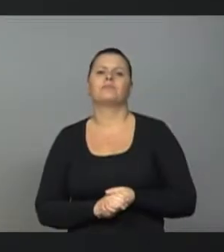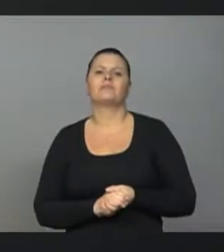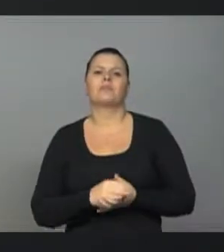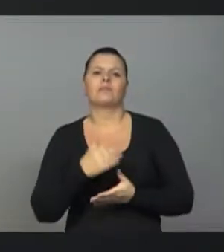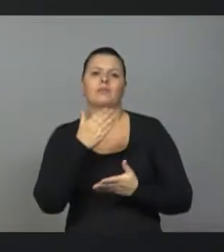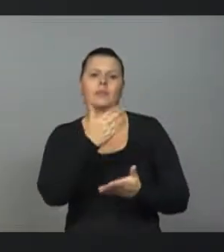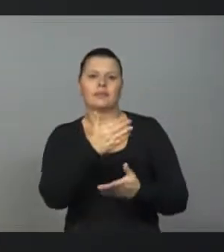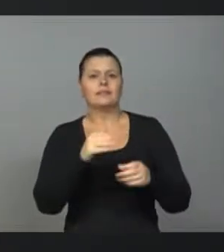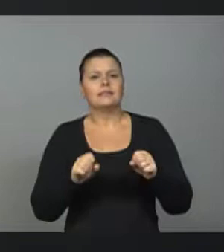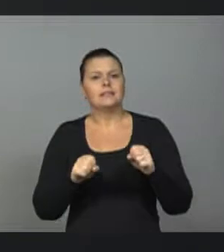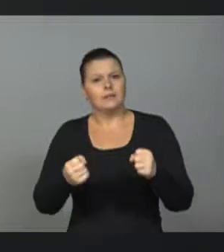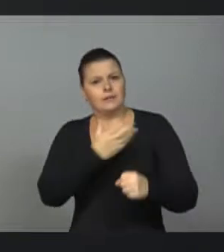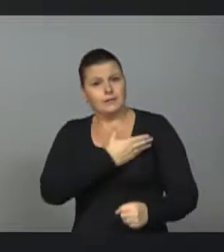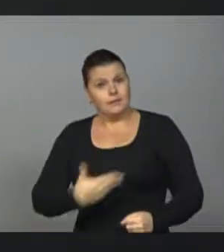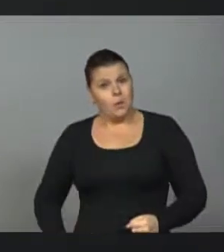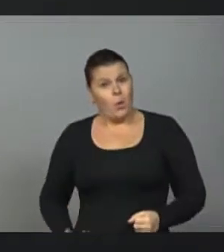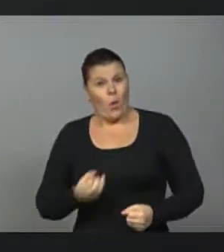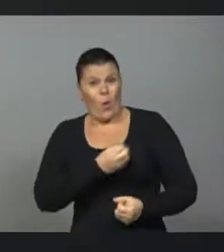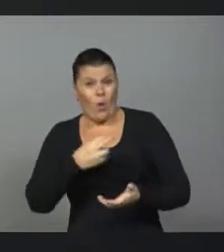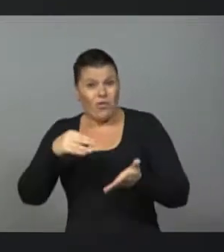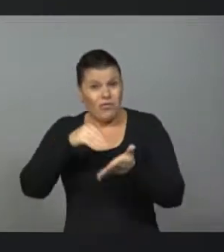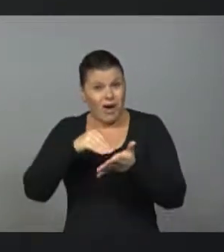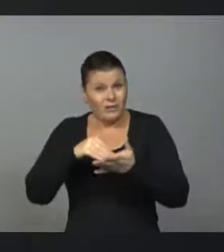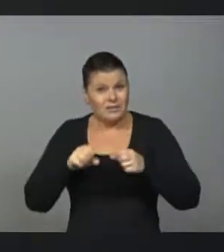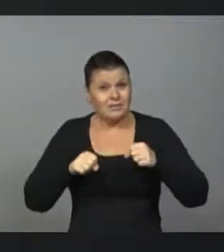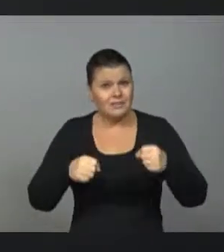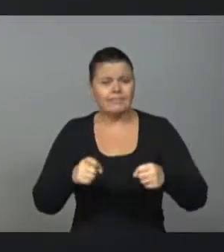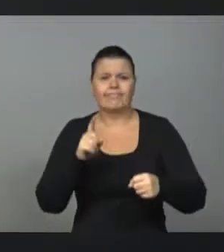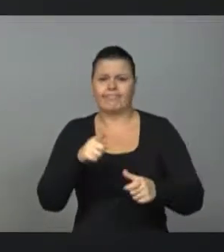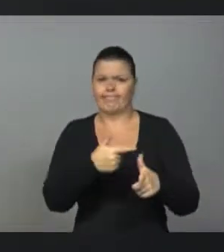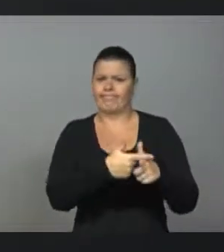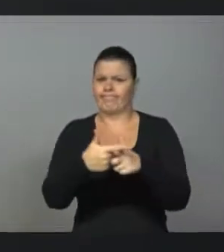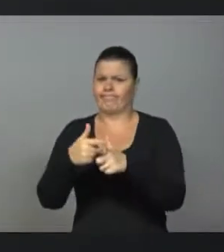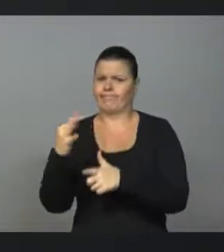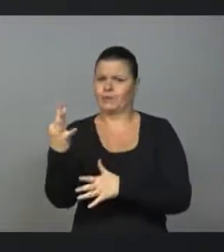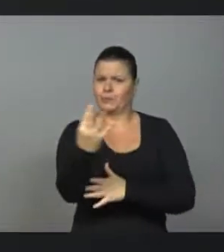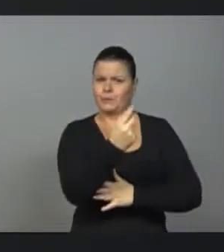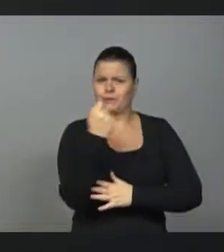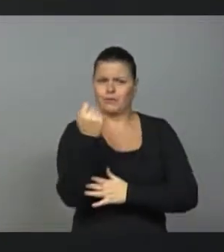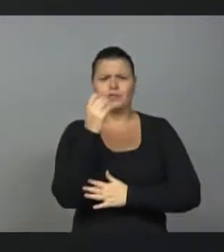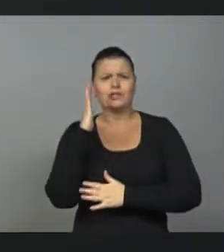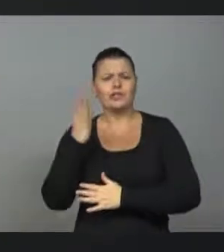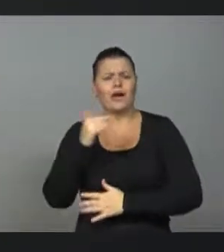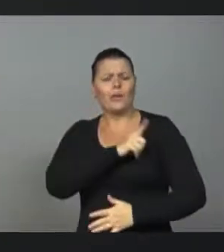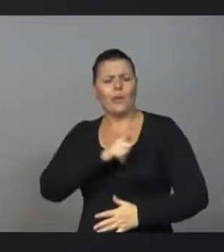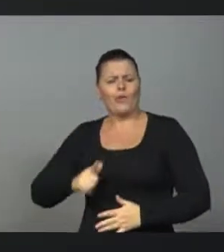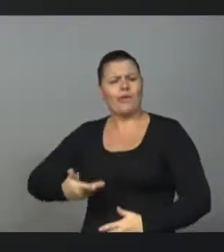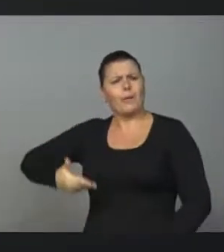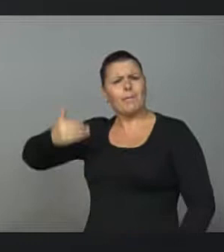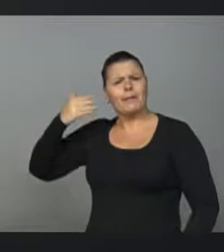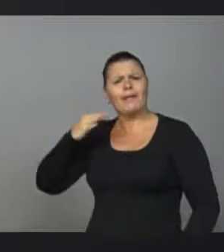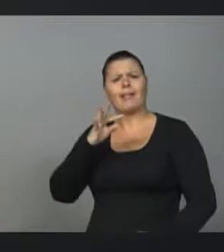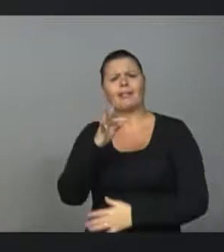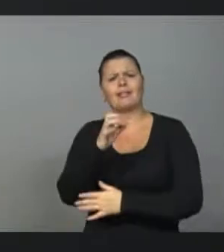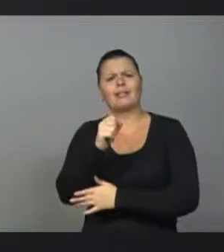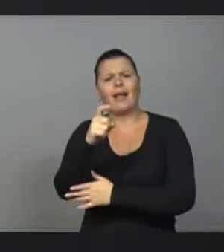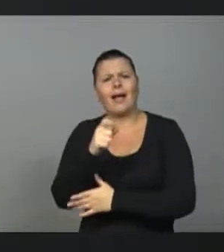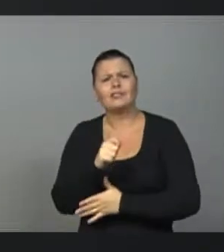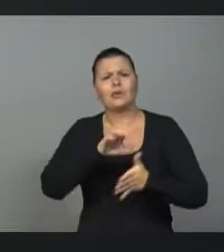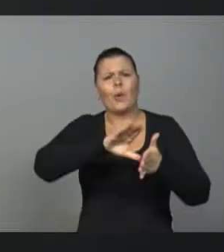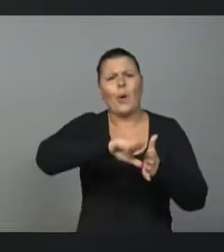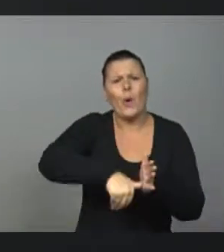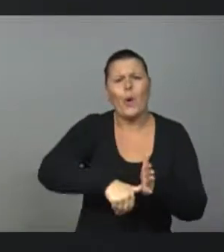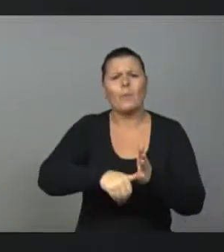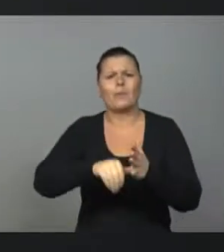Segurança pública, ou a ausência dela, é um drama para todos os gaúchos hoje. Desde o governo passado, que as taxas de homicídio, de roubos e furtos